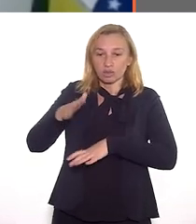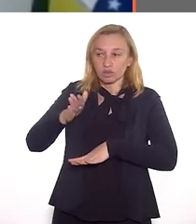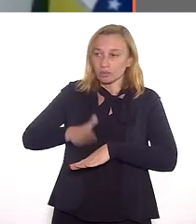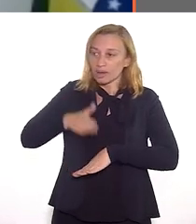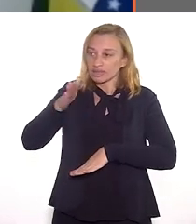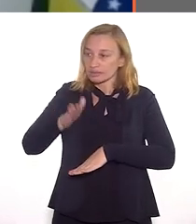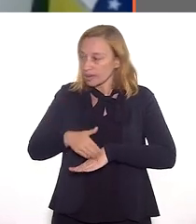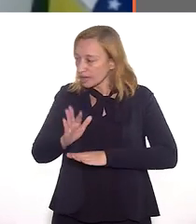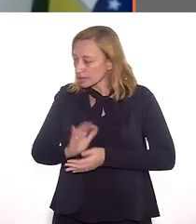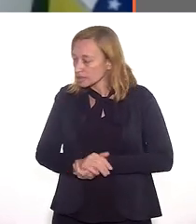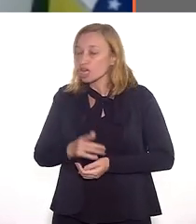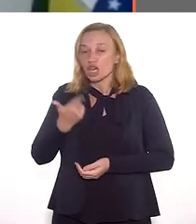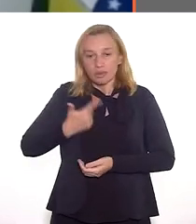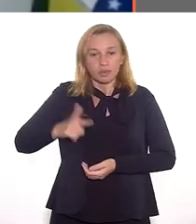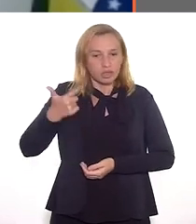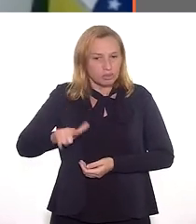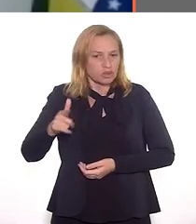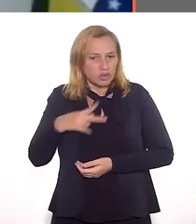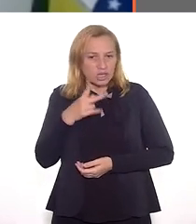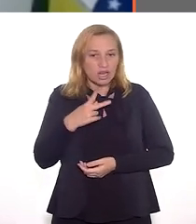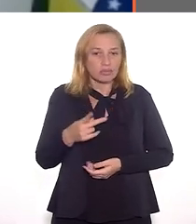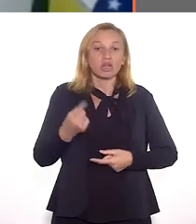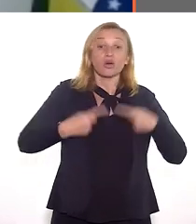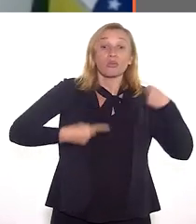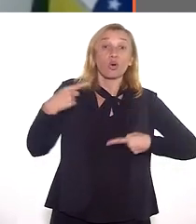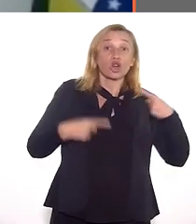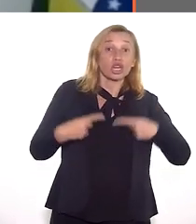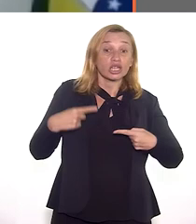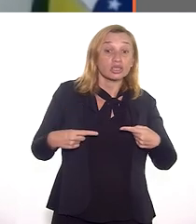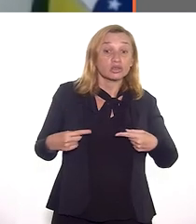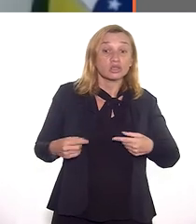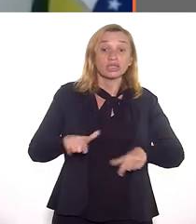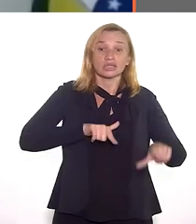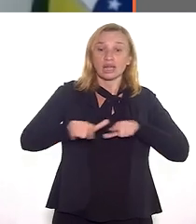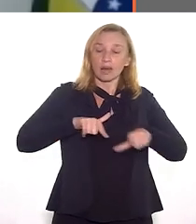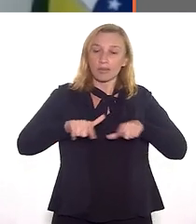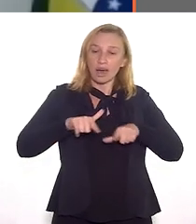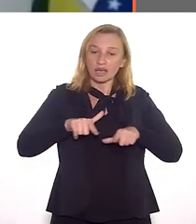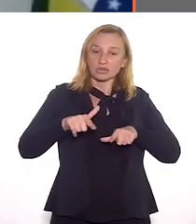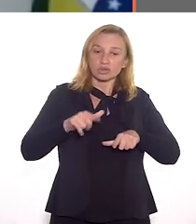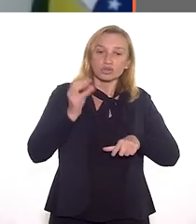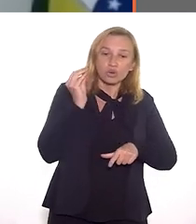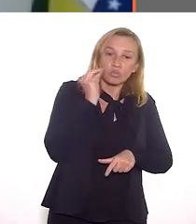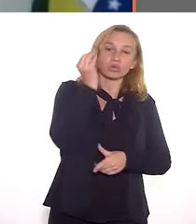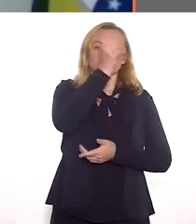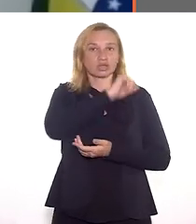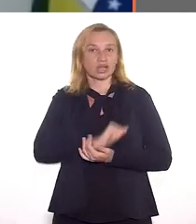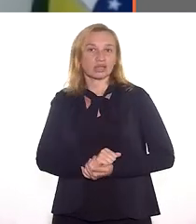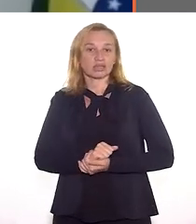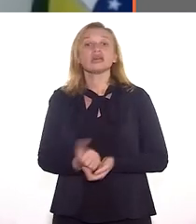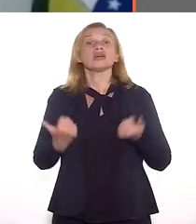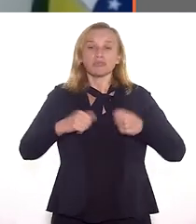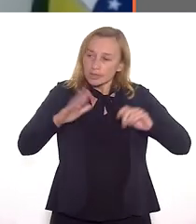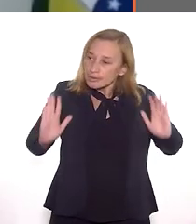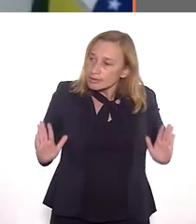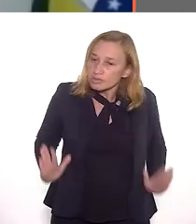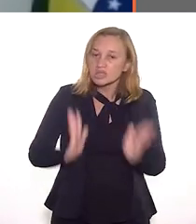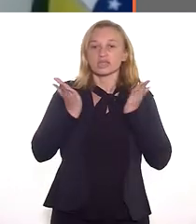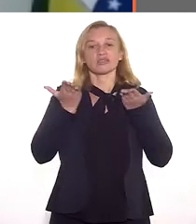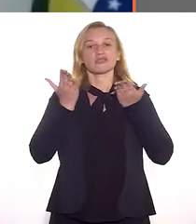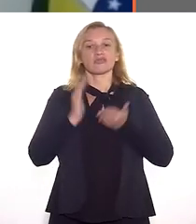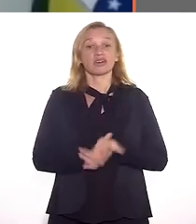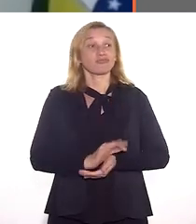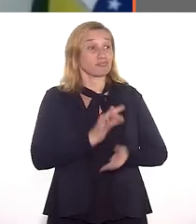os micro negócios. Porque quanto mais a gente gera, eu repito sempre esse mantra, políticas, serviços e